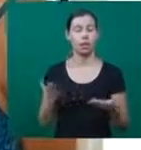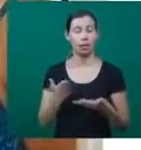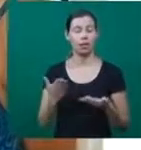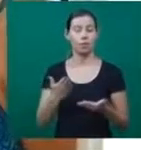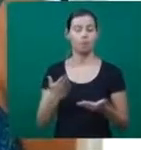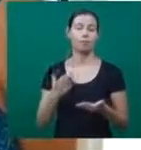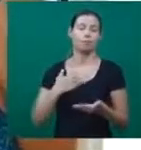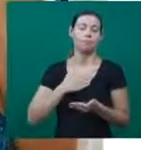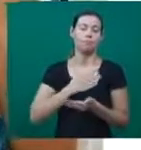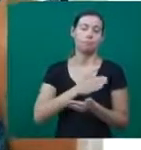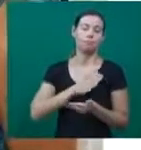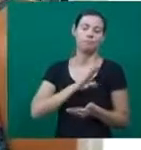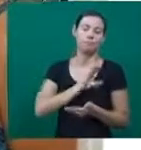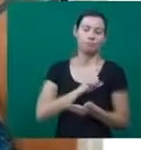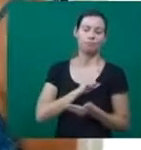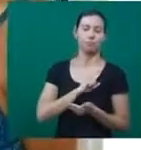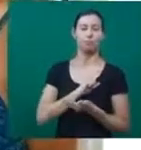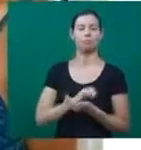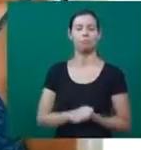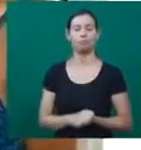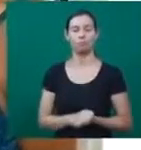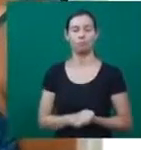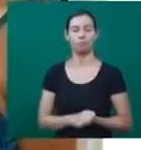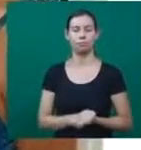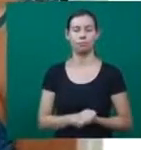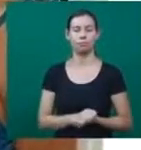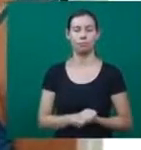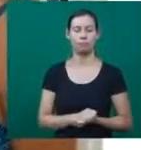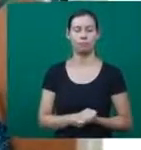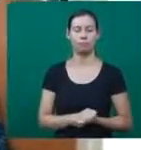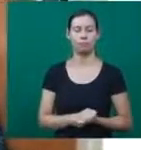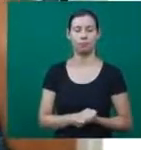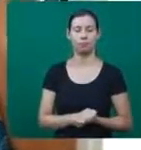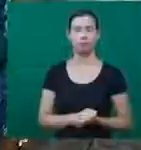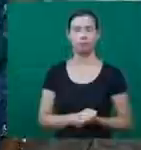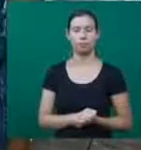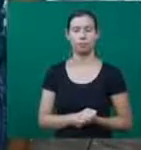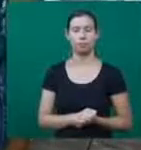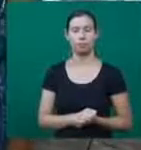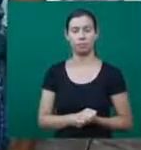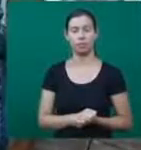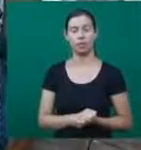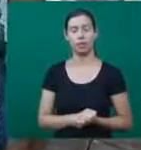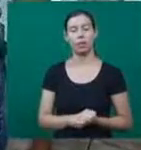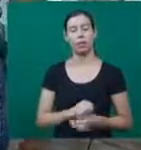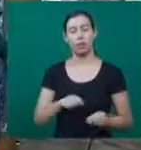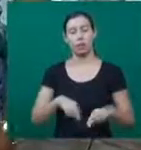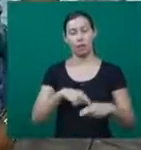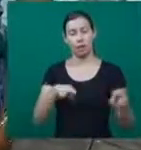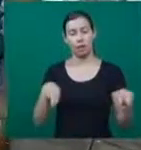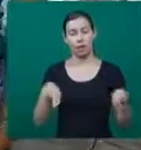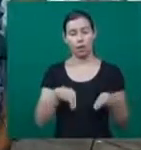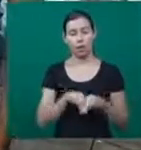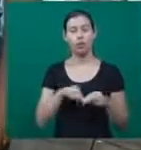depois acabou virando mais uma paixão. Pelos EVAs e a cesta. As cestas decoradas variam de R$ 35 a R